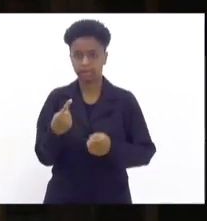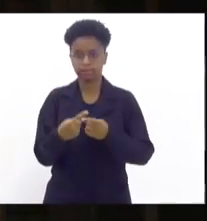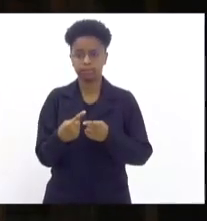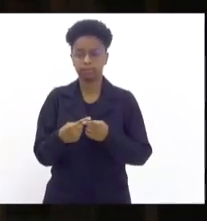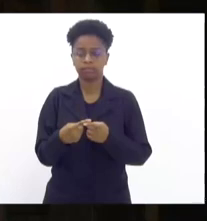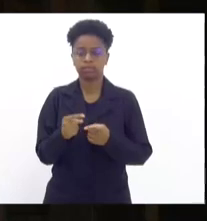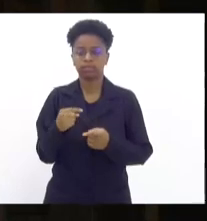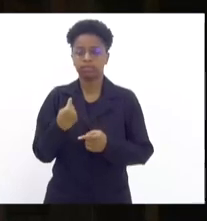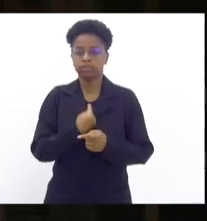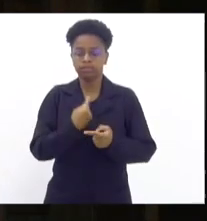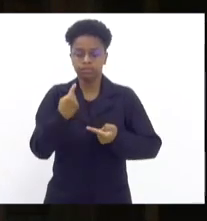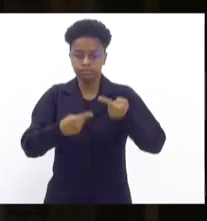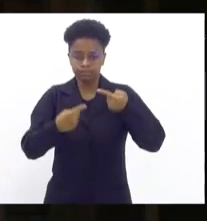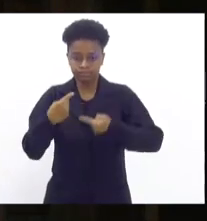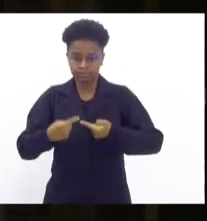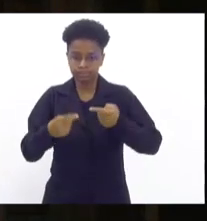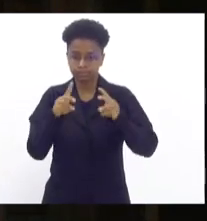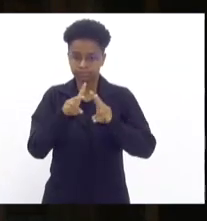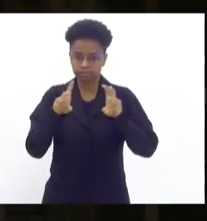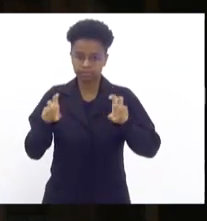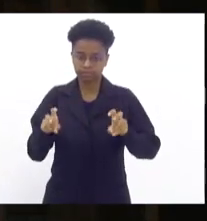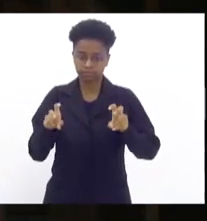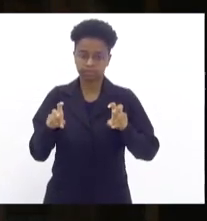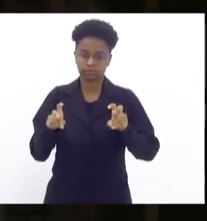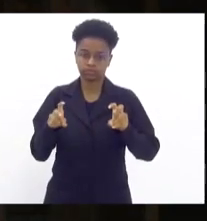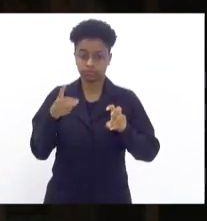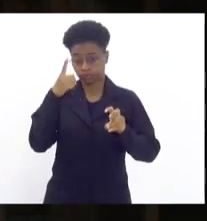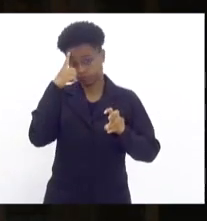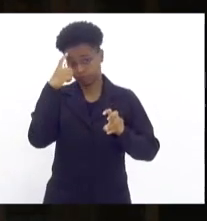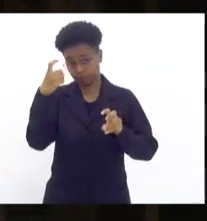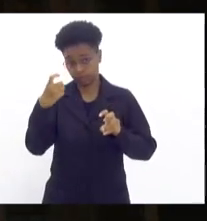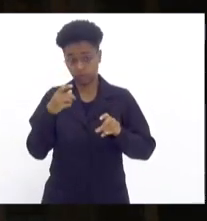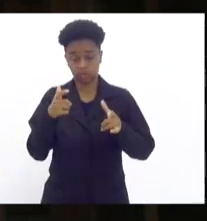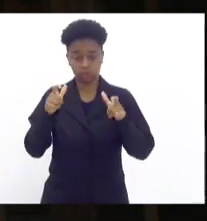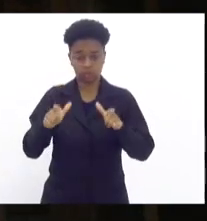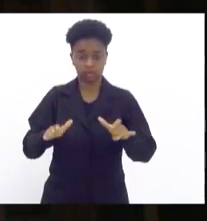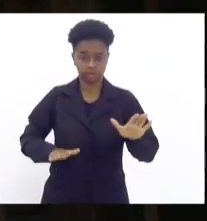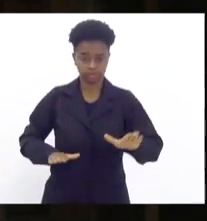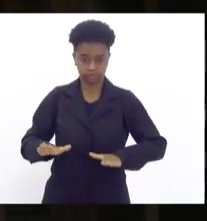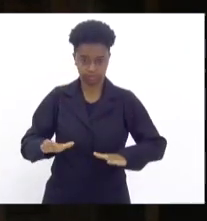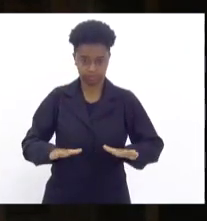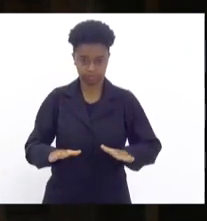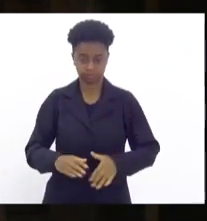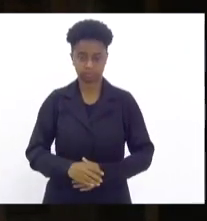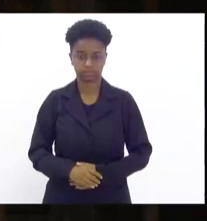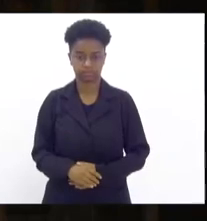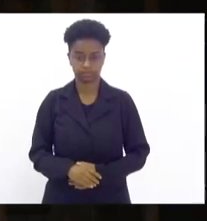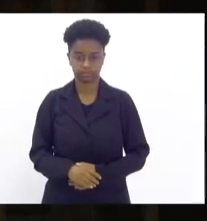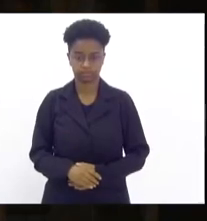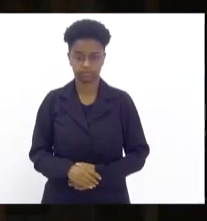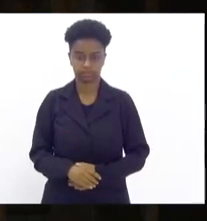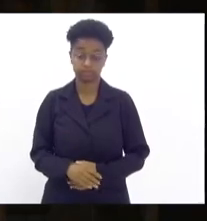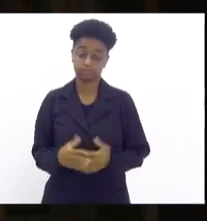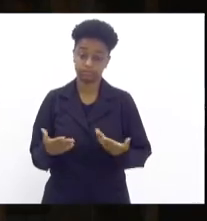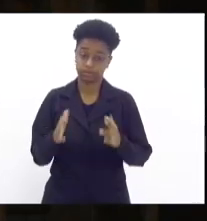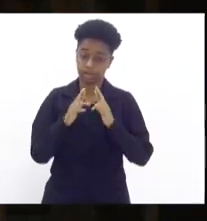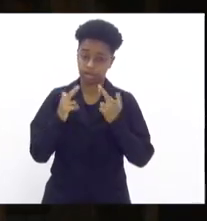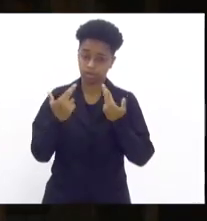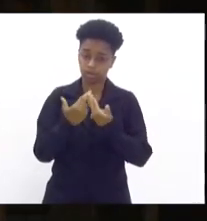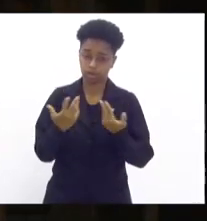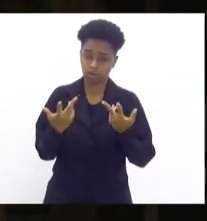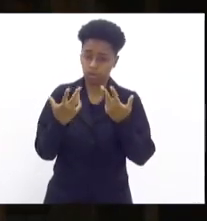debatendo sobre as questões da violência em Jacarepaguá, e reuniões como essa,